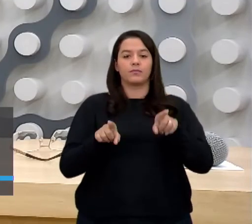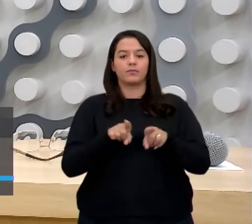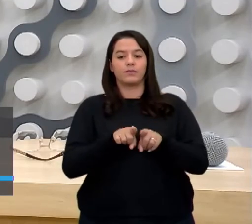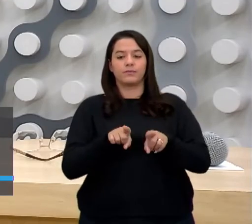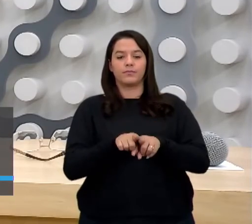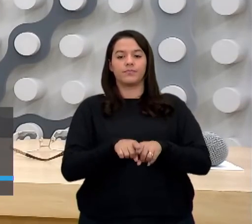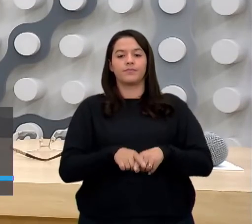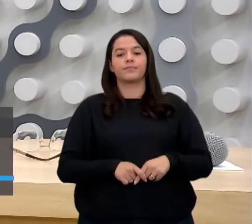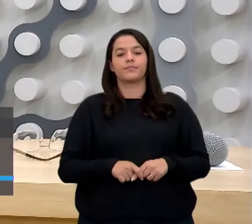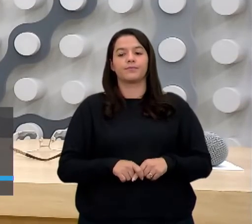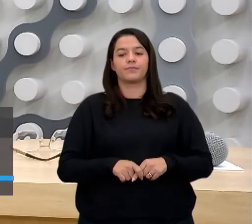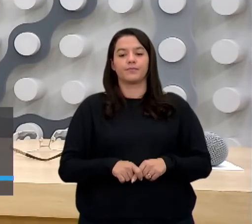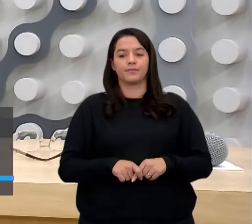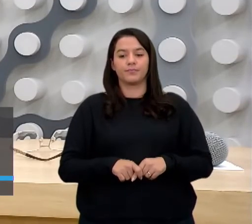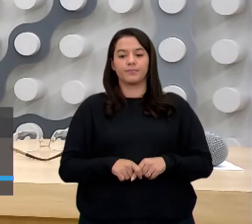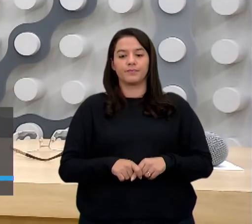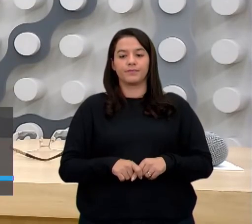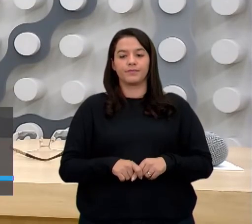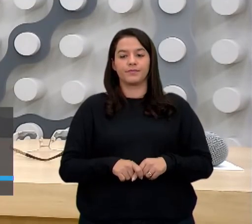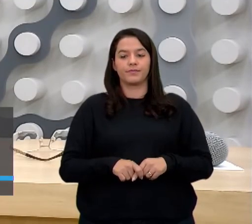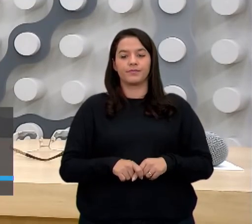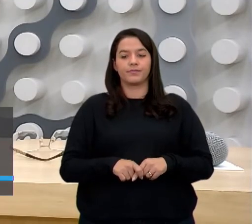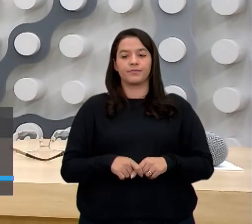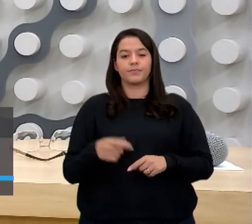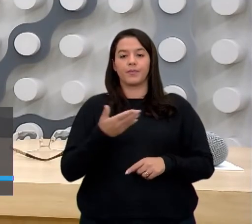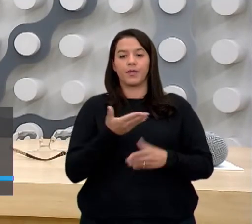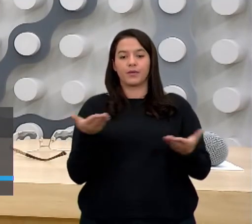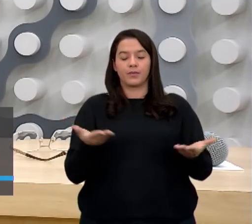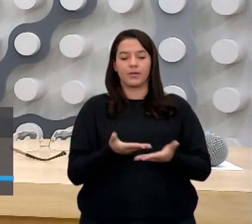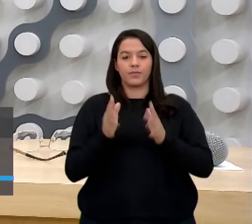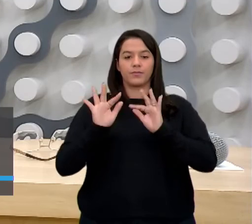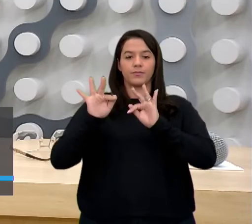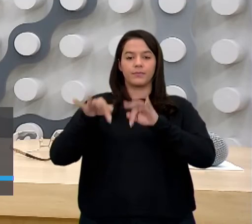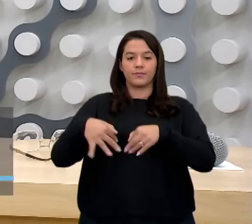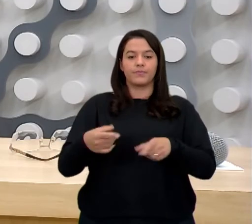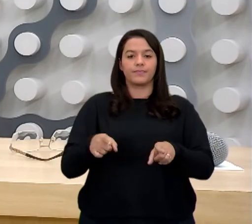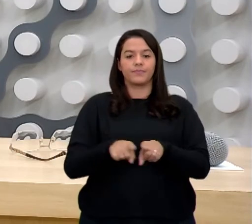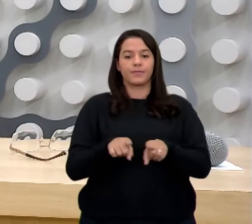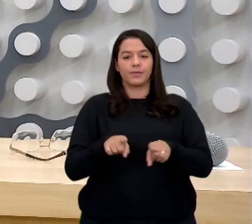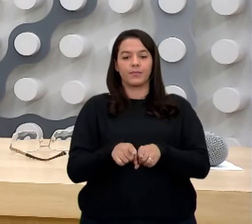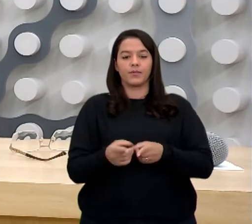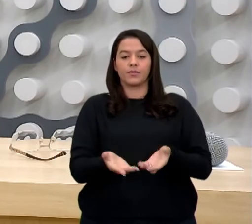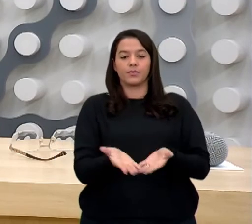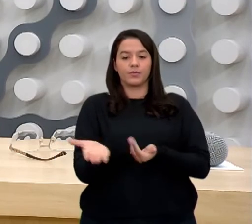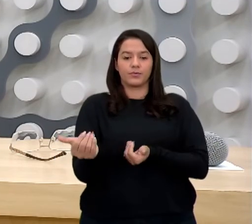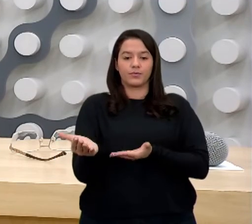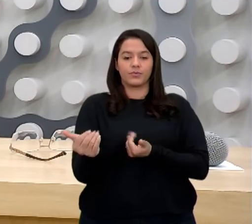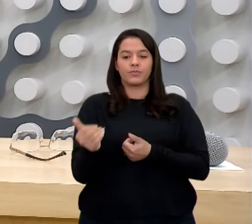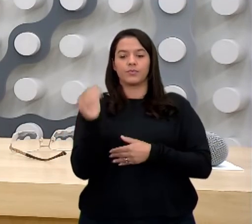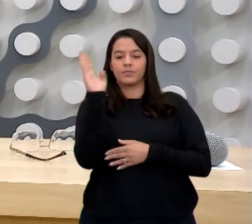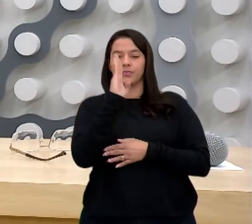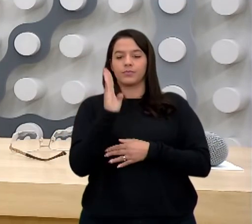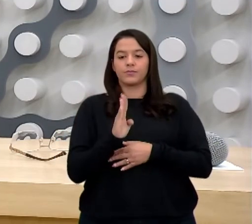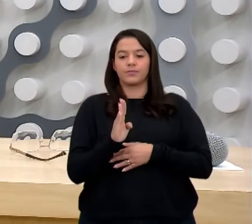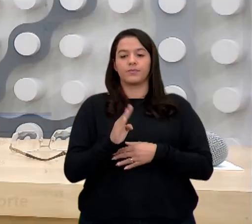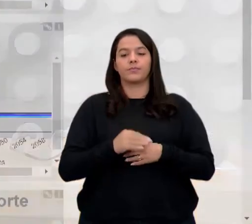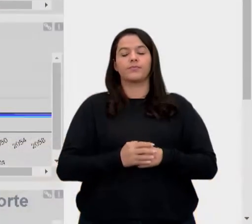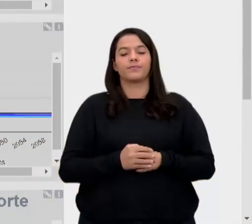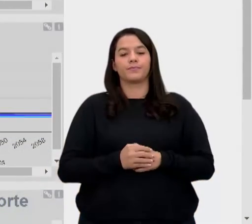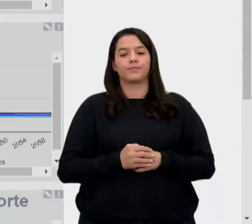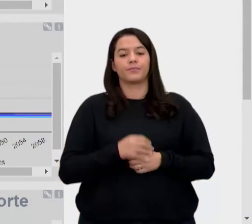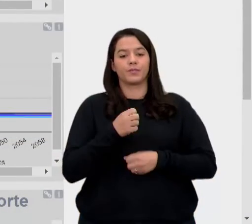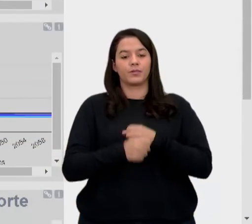A gente tem que retratar bem isso aí. Tá certo? Agora, pra finalizar aí, a taxa de mortalidade infantil do Brasil. Então nós vamos aqui,